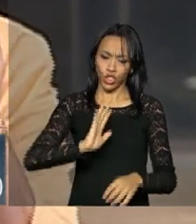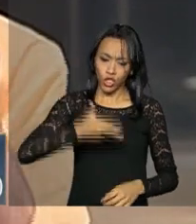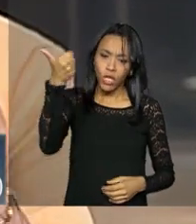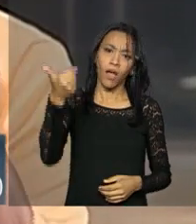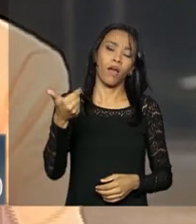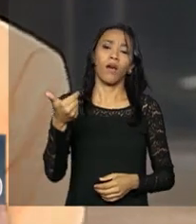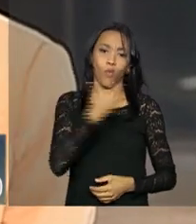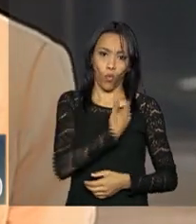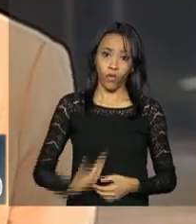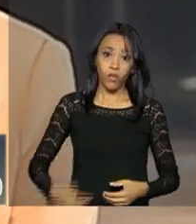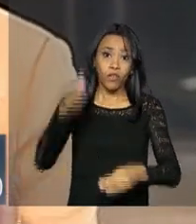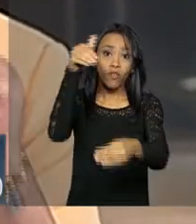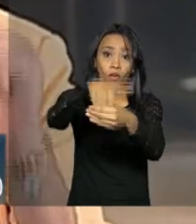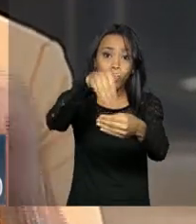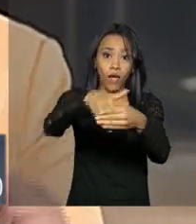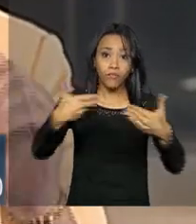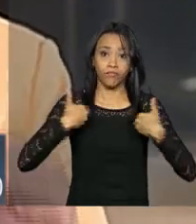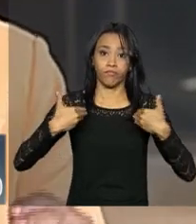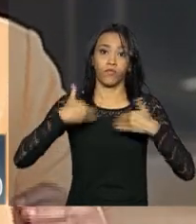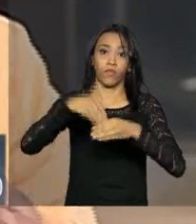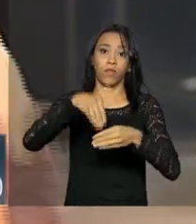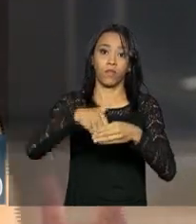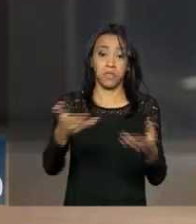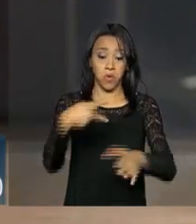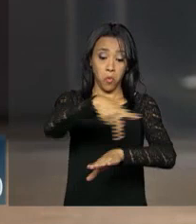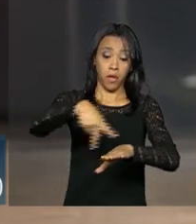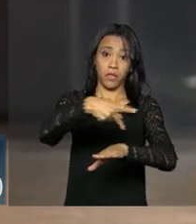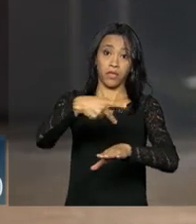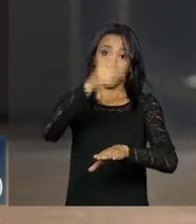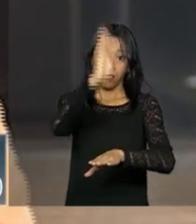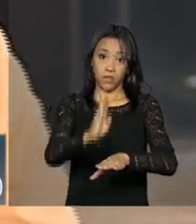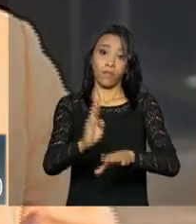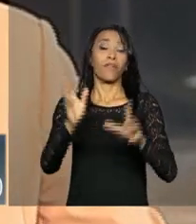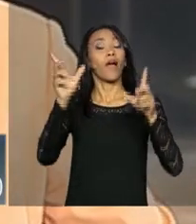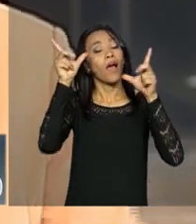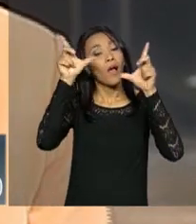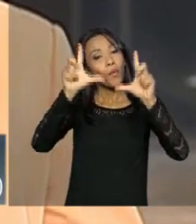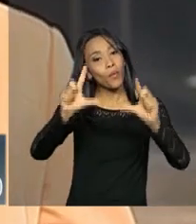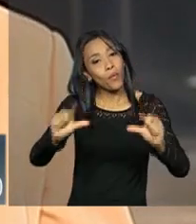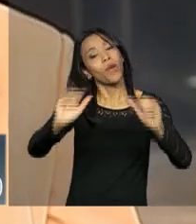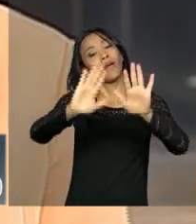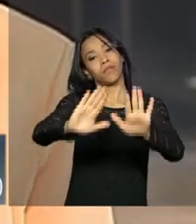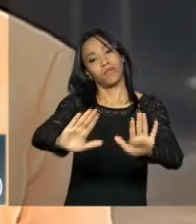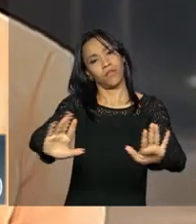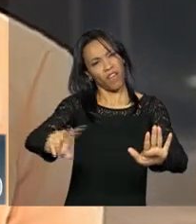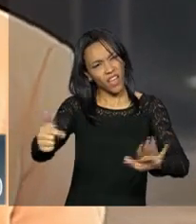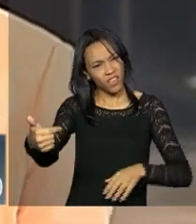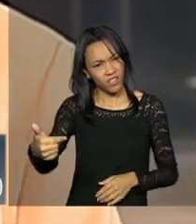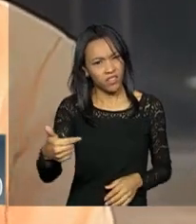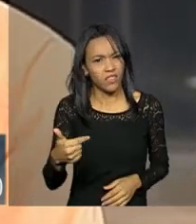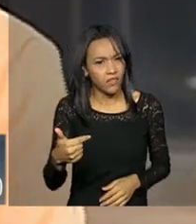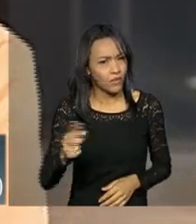legitimamente eleito, esse país vai ficar tranquilo, vai ser a pacificação. Não é.